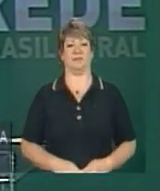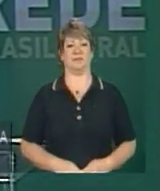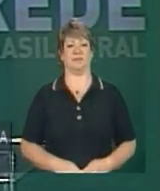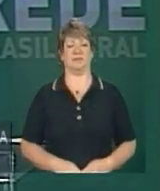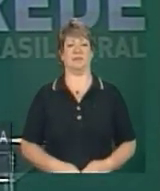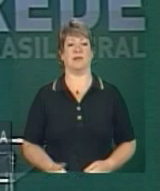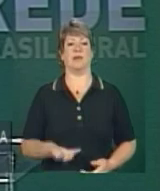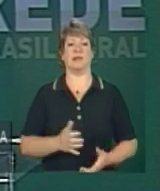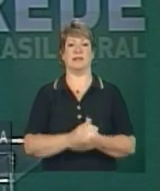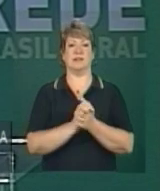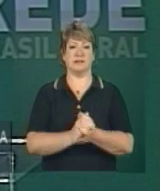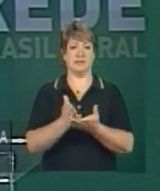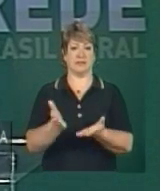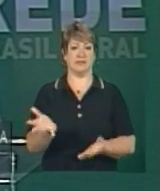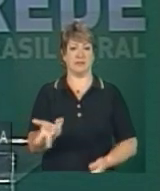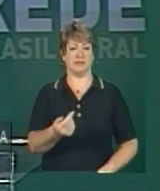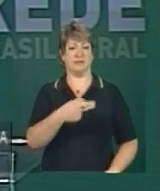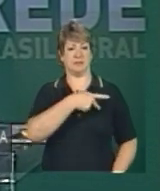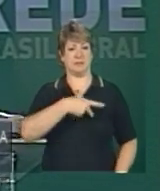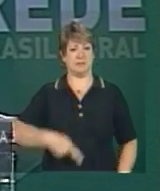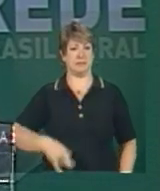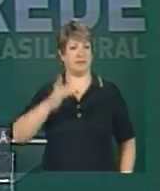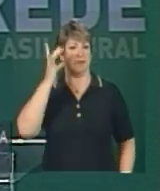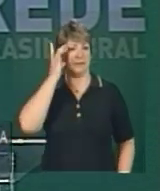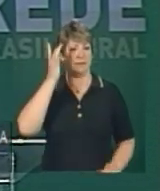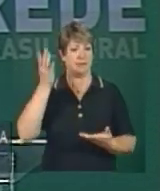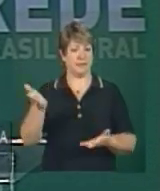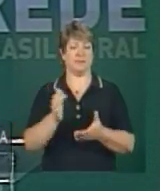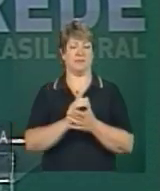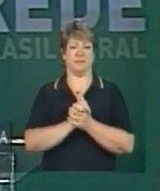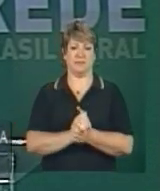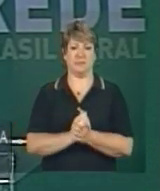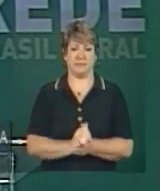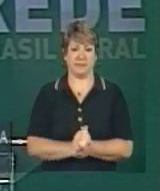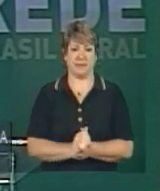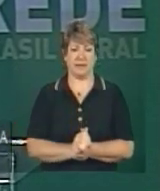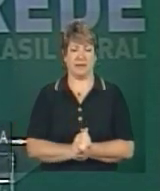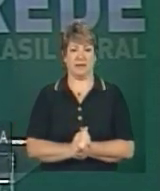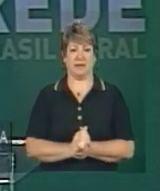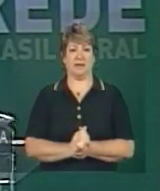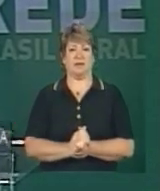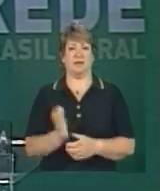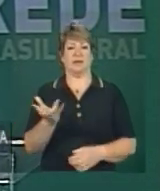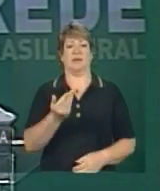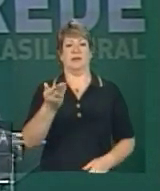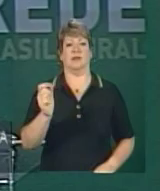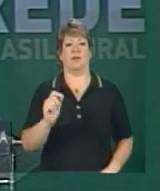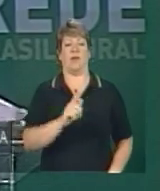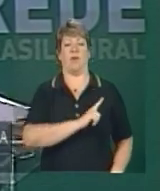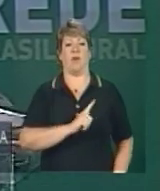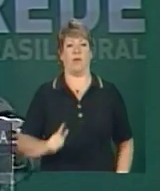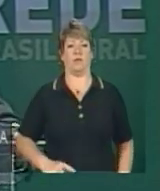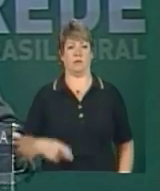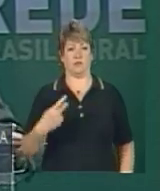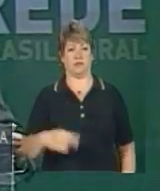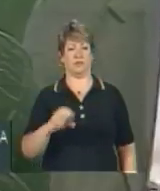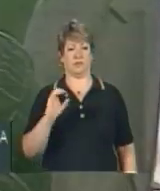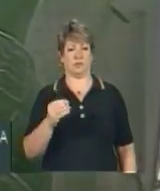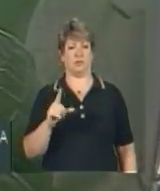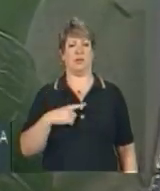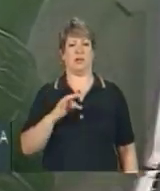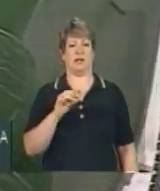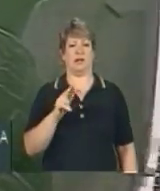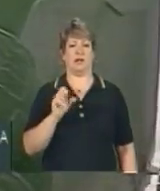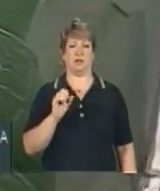Saudar o excelentíssimo presidente da República, Dilma Rousseff, o excelentíssimo governador do estado do Rio Grande do Sul, Tarso